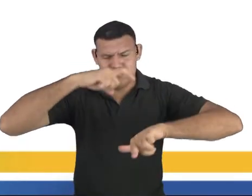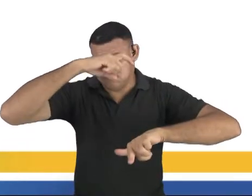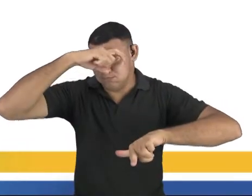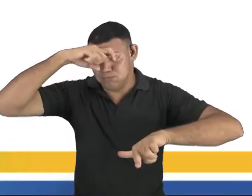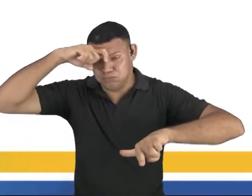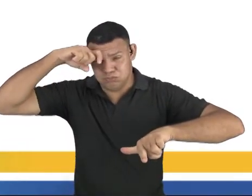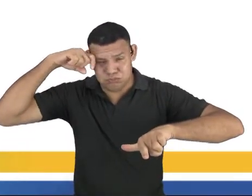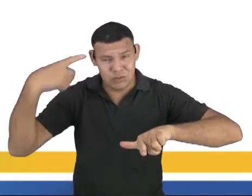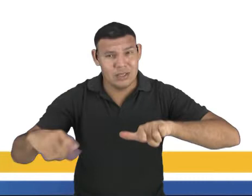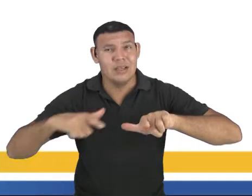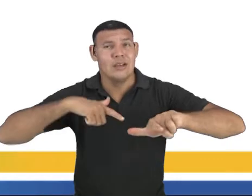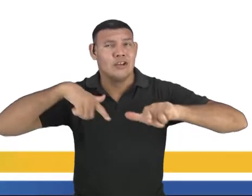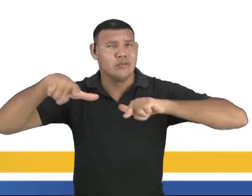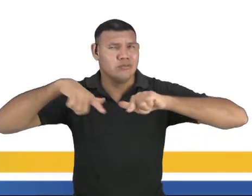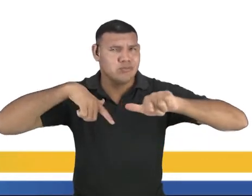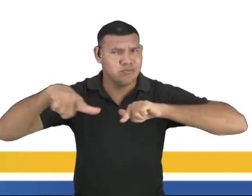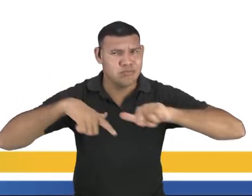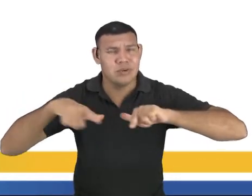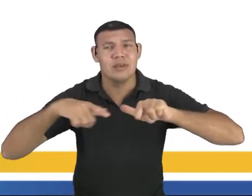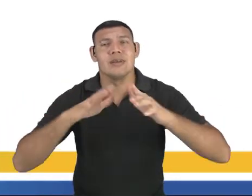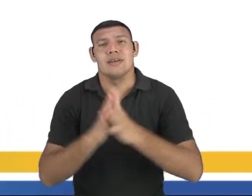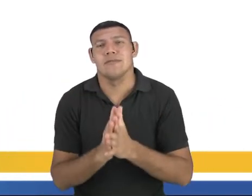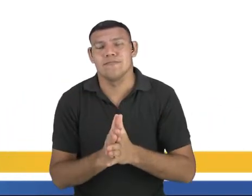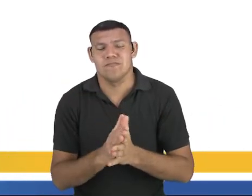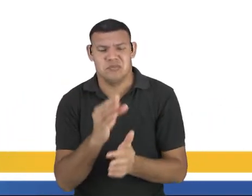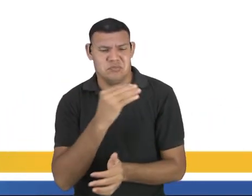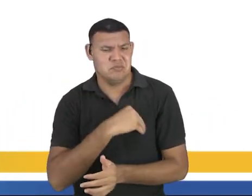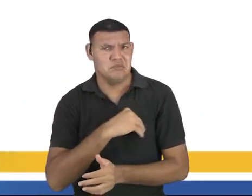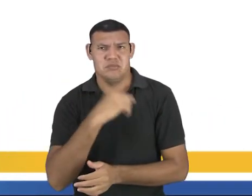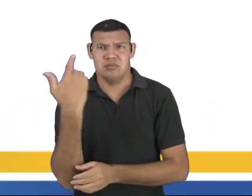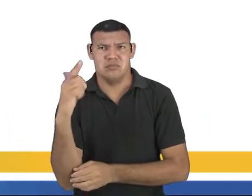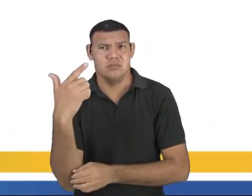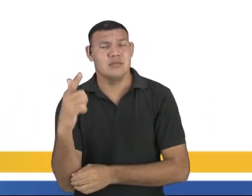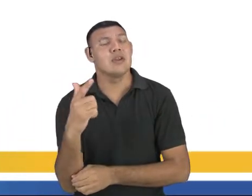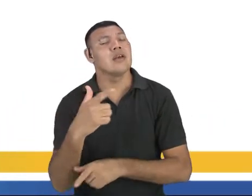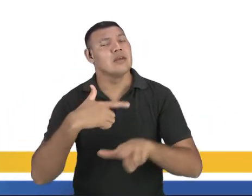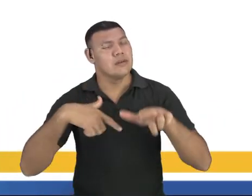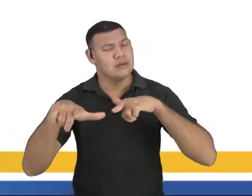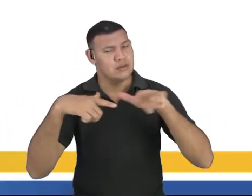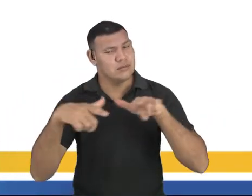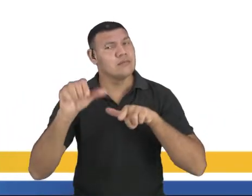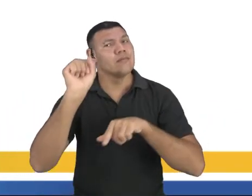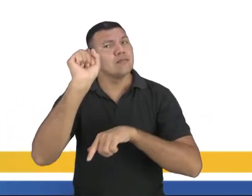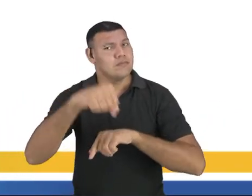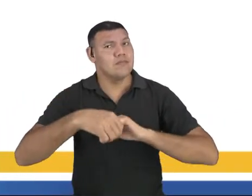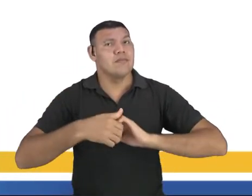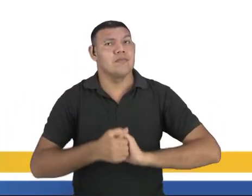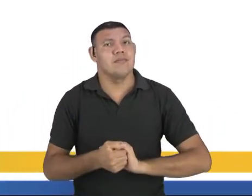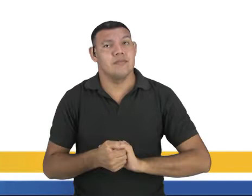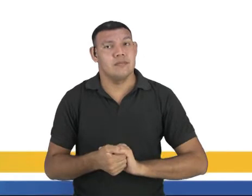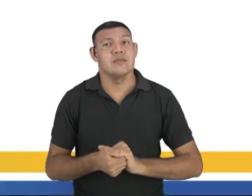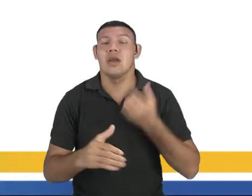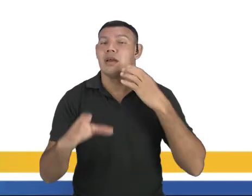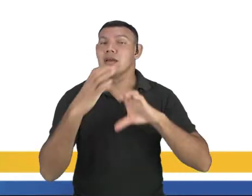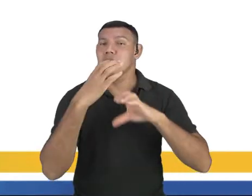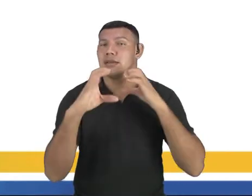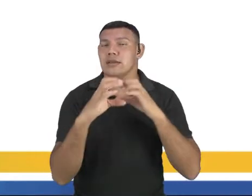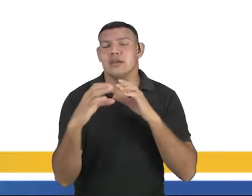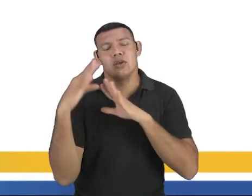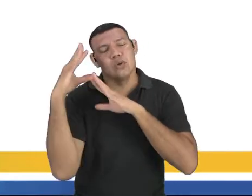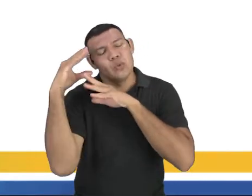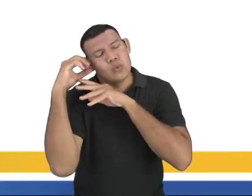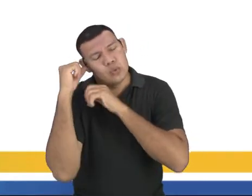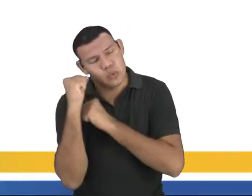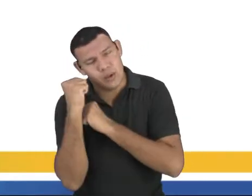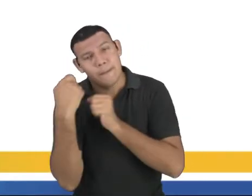trabalhando. Trabalhando e não recebe. Trabalhando, sim. Ok? Então, essa é uma cantiga de Ninar,